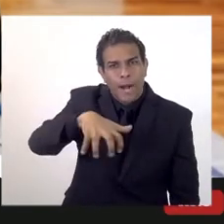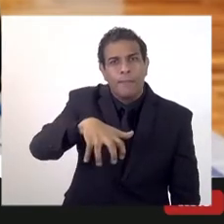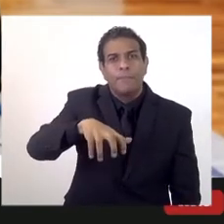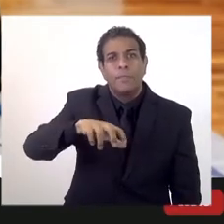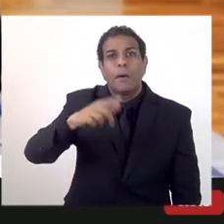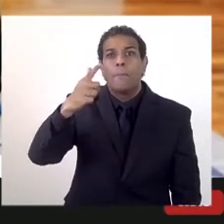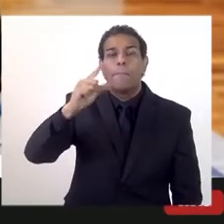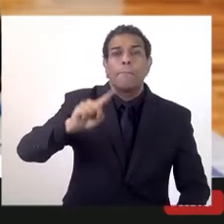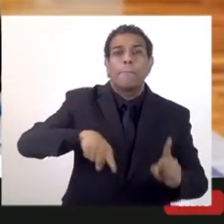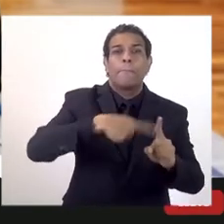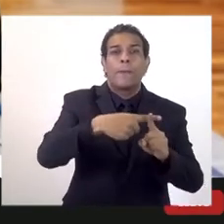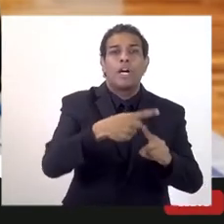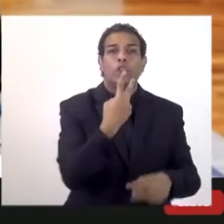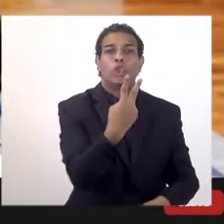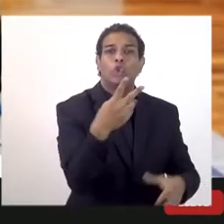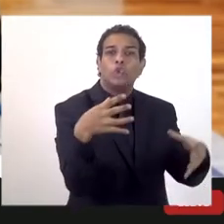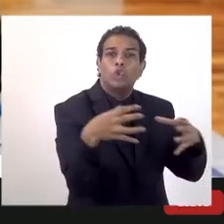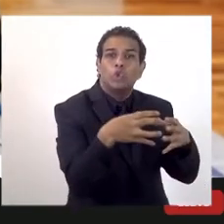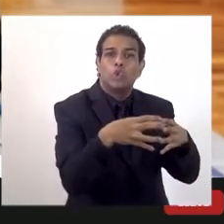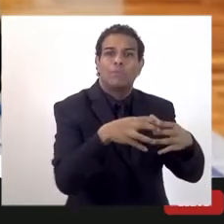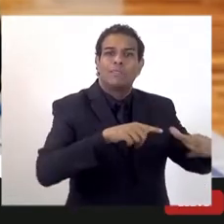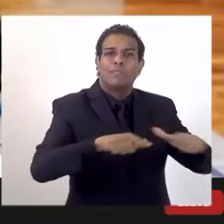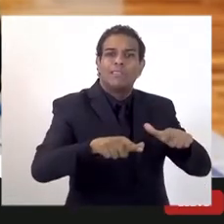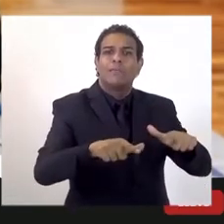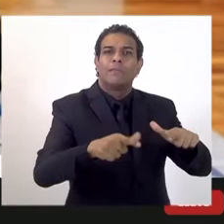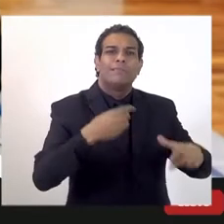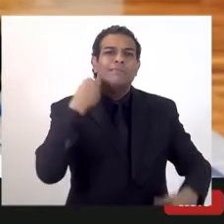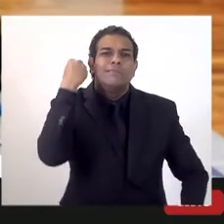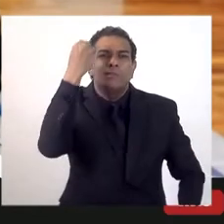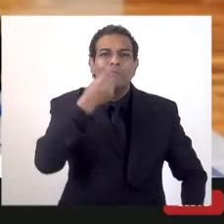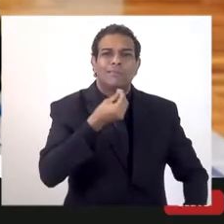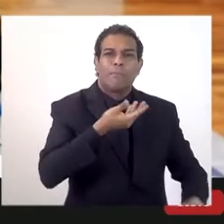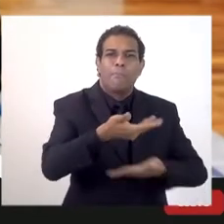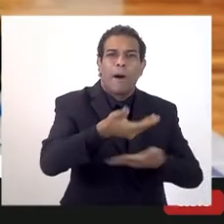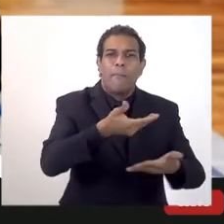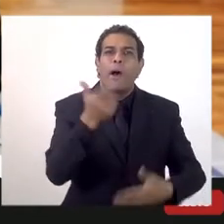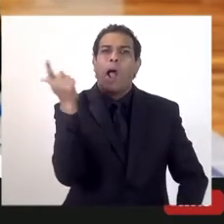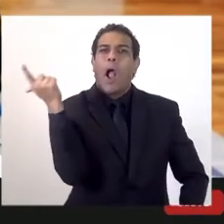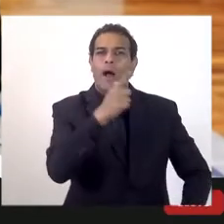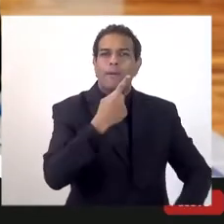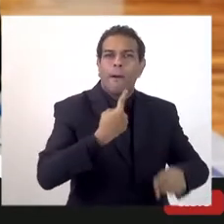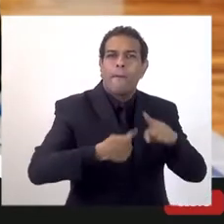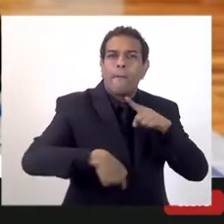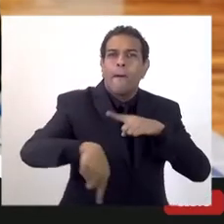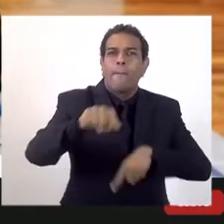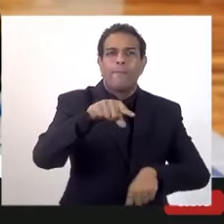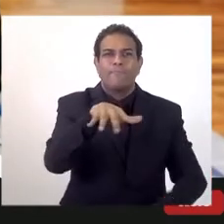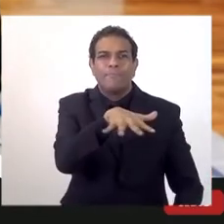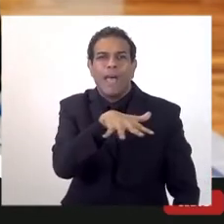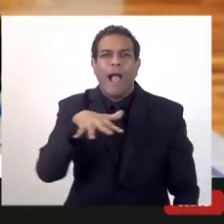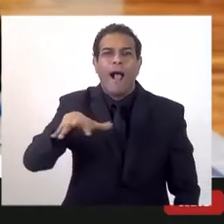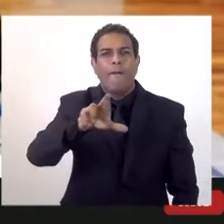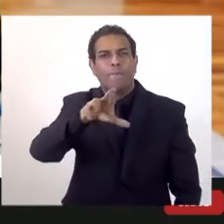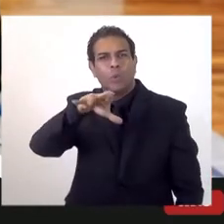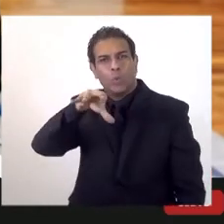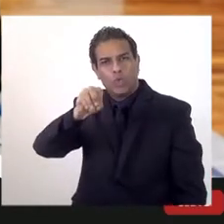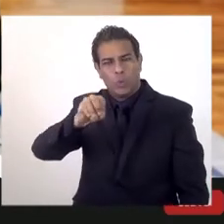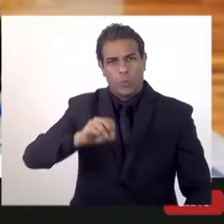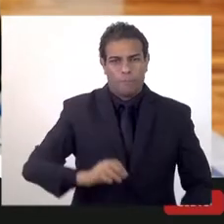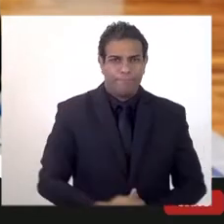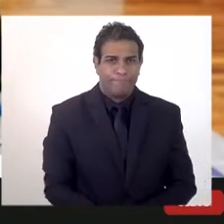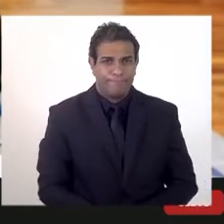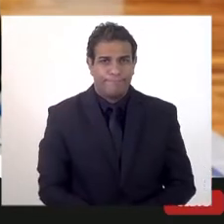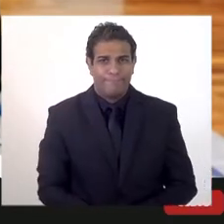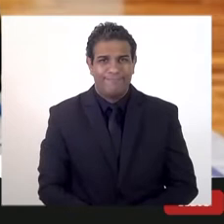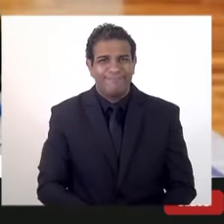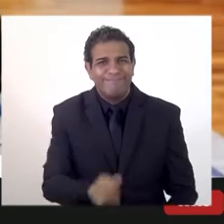trabalho, prestando seu conhecimento, experiências e sonhos, ajudando a construir o futuro do Estado do Rio de Janeiro. Eu